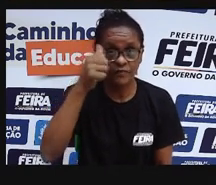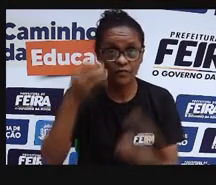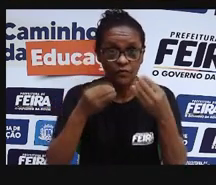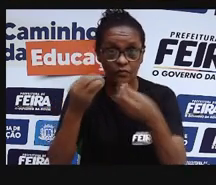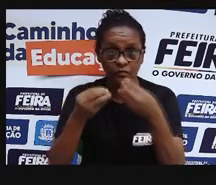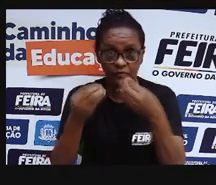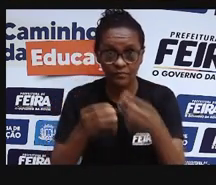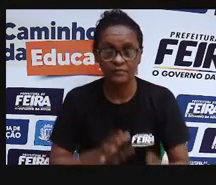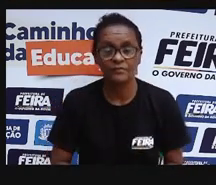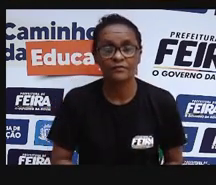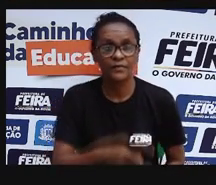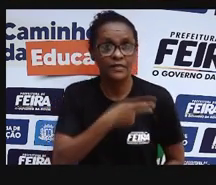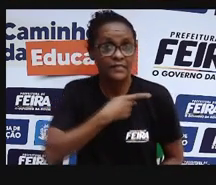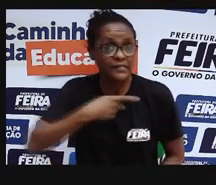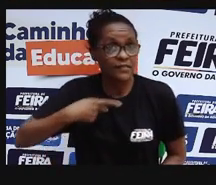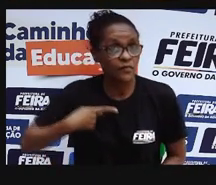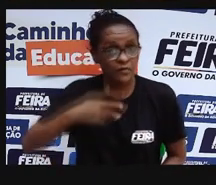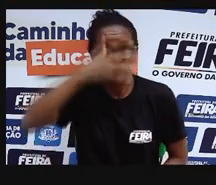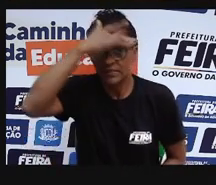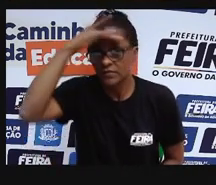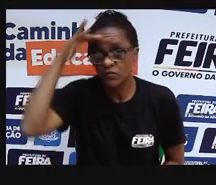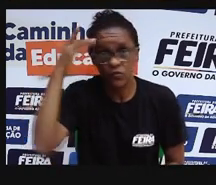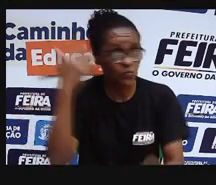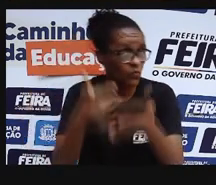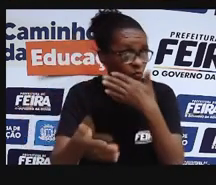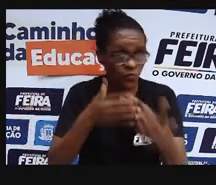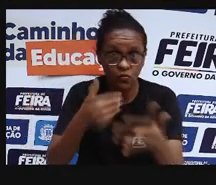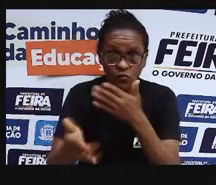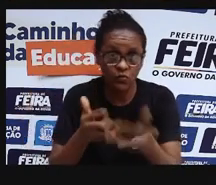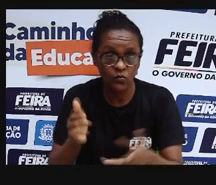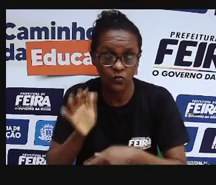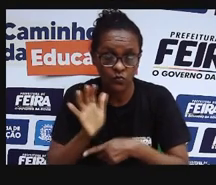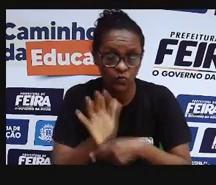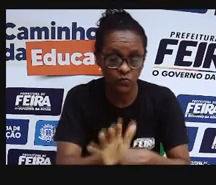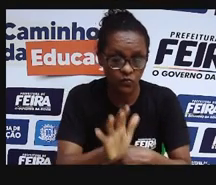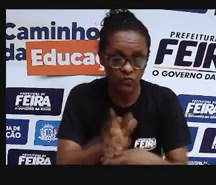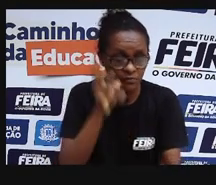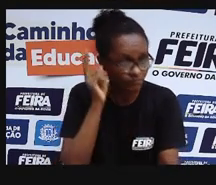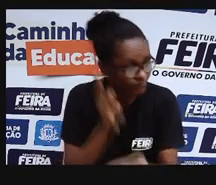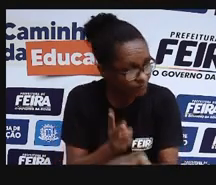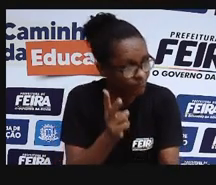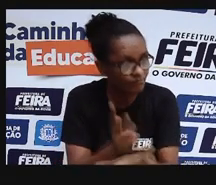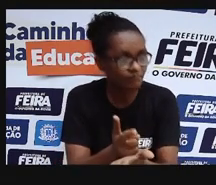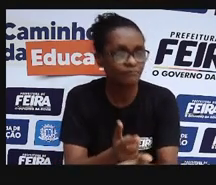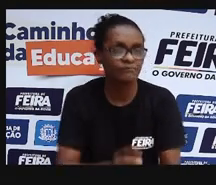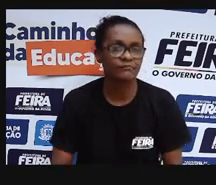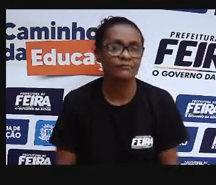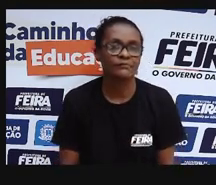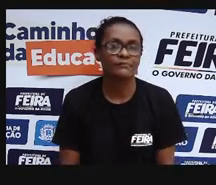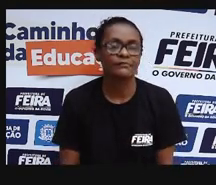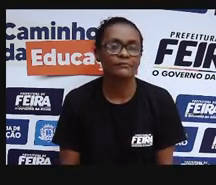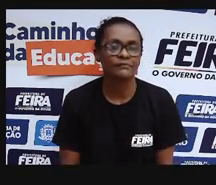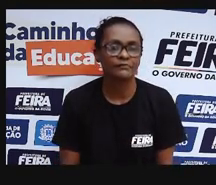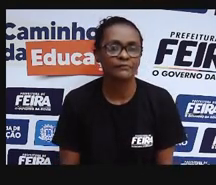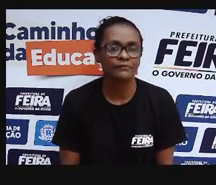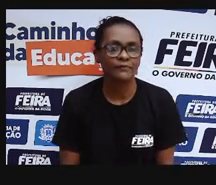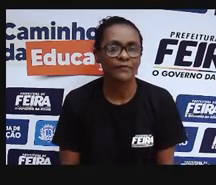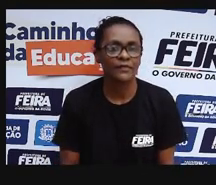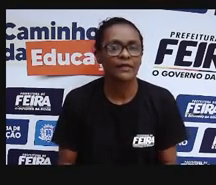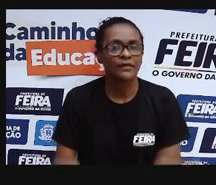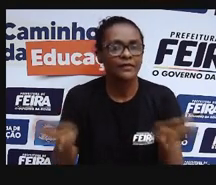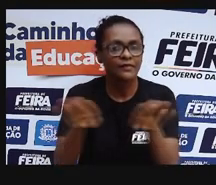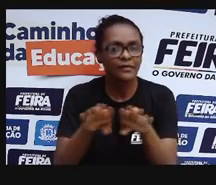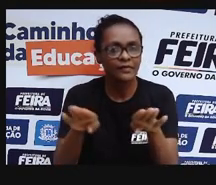pela nossa saúde. Então, nós também precisamos defender o SUS. E aí, então,